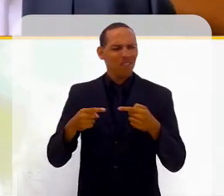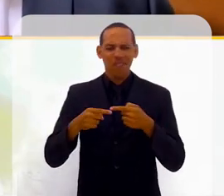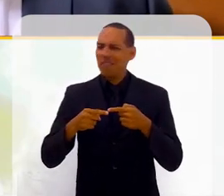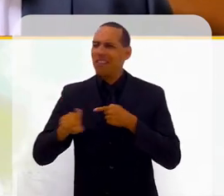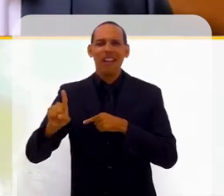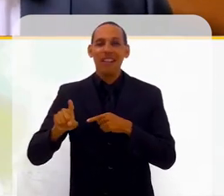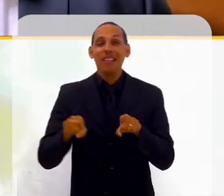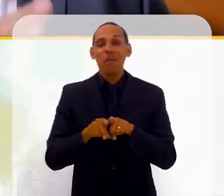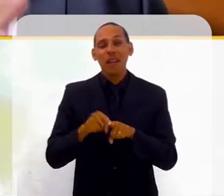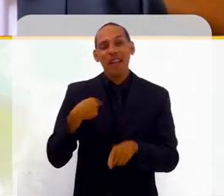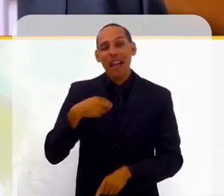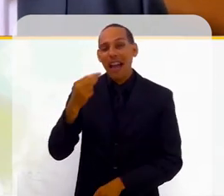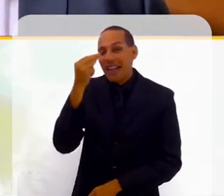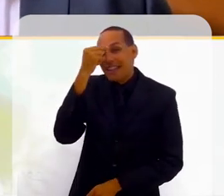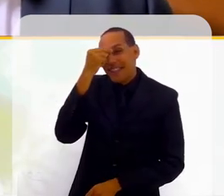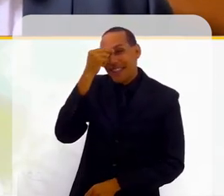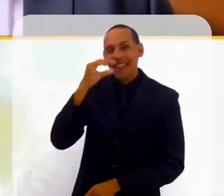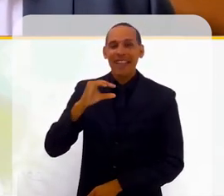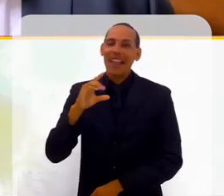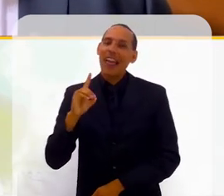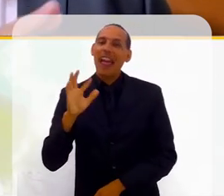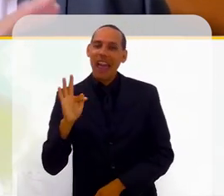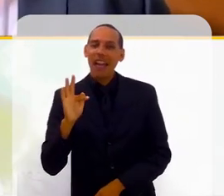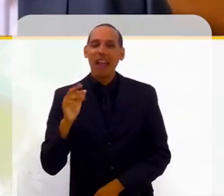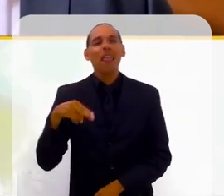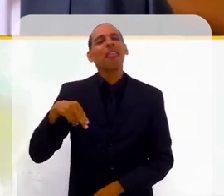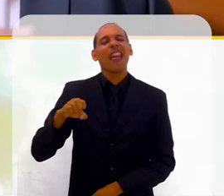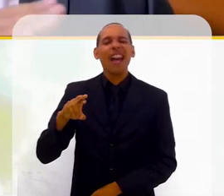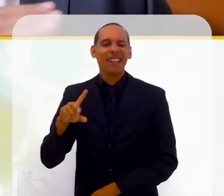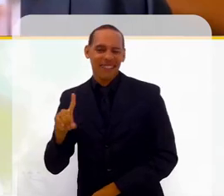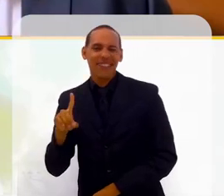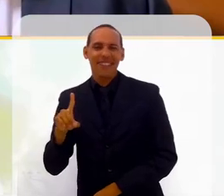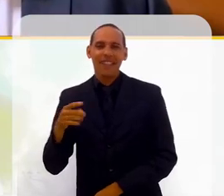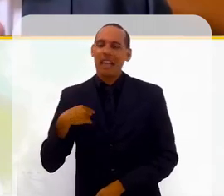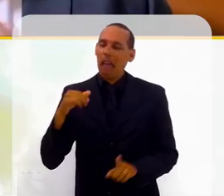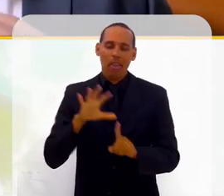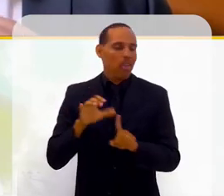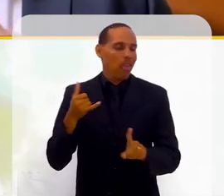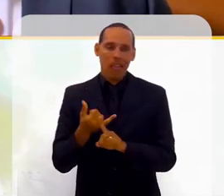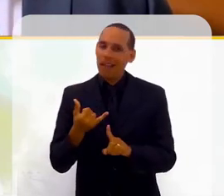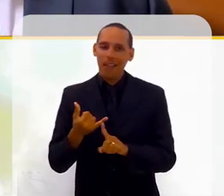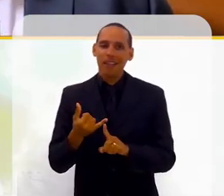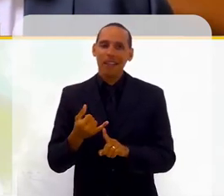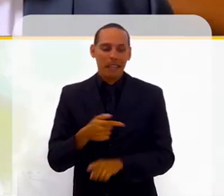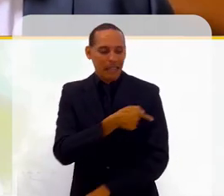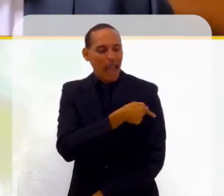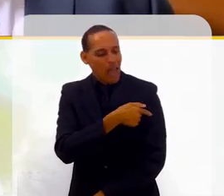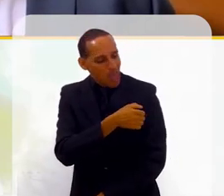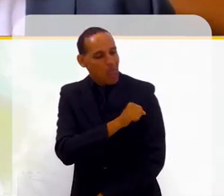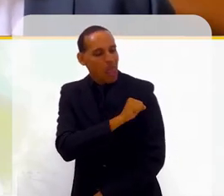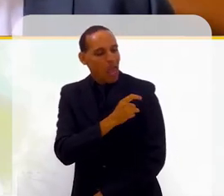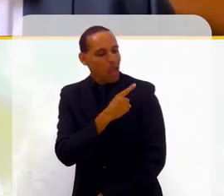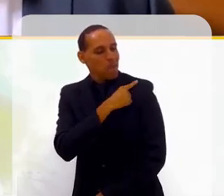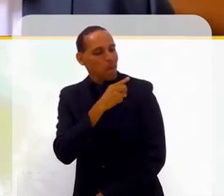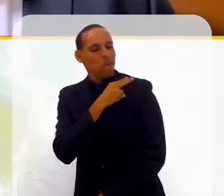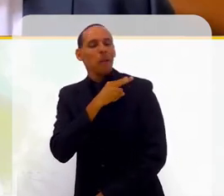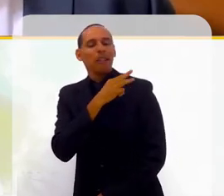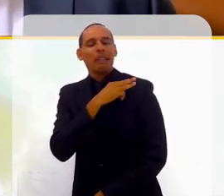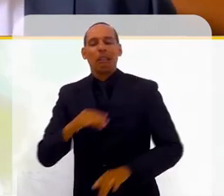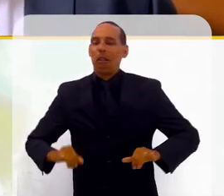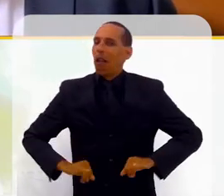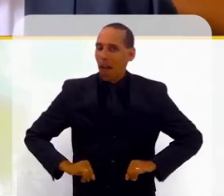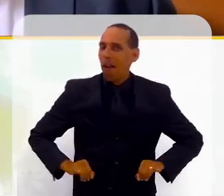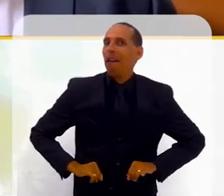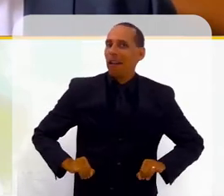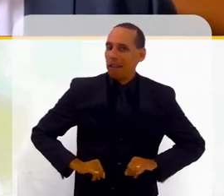ter CDF, eu sofri muito bullying nessa, da sétima série até o final do ensino médio, né?